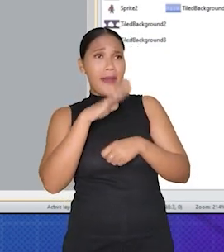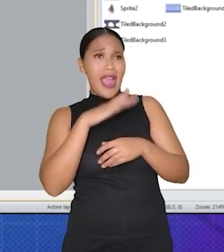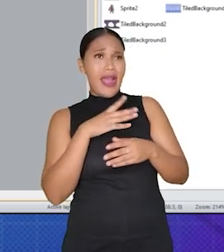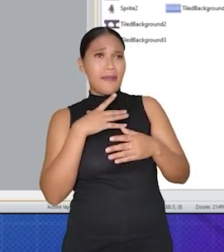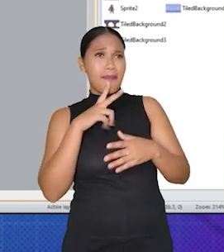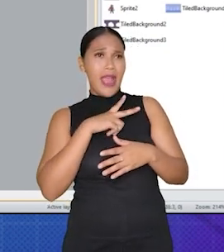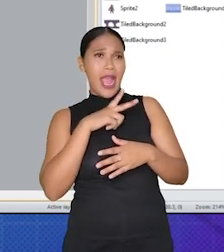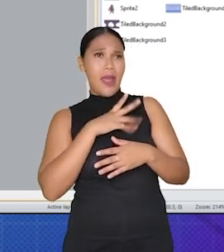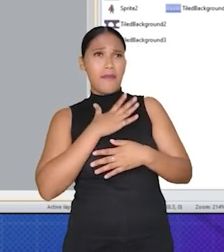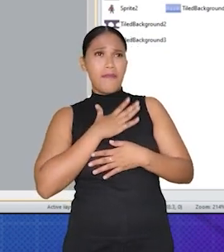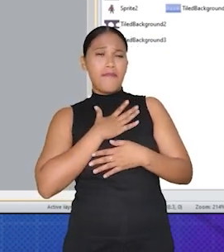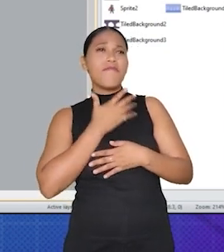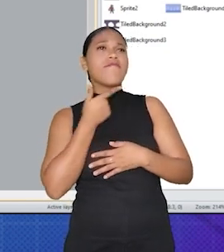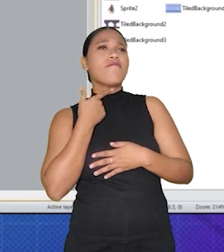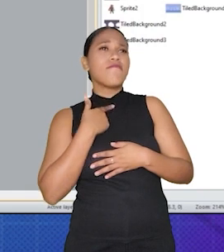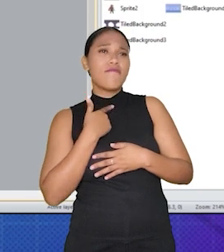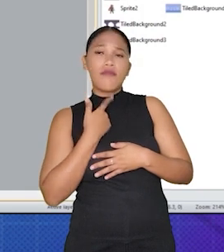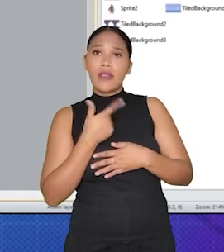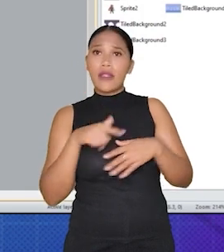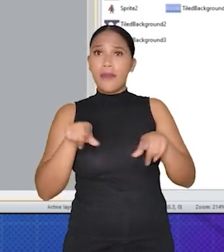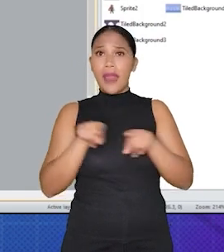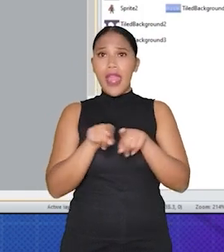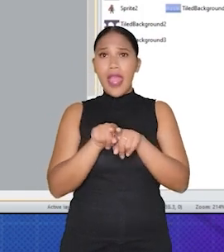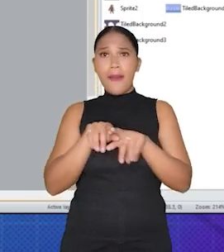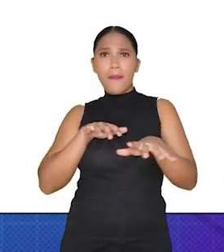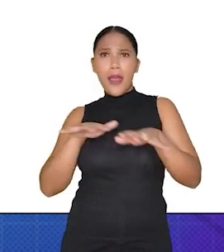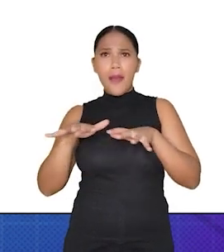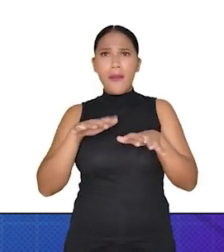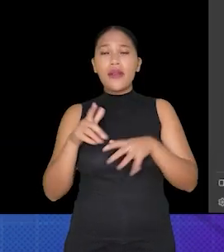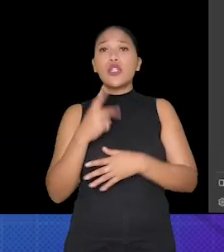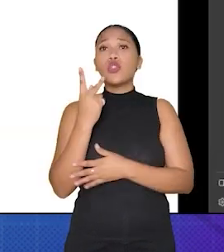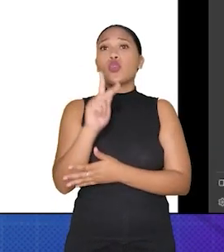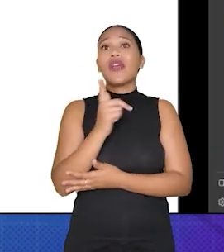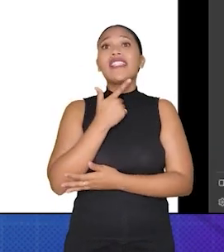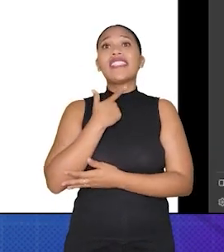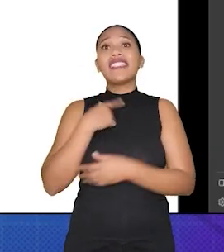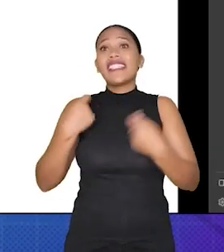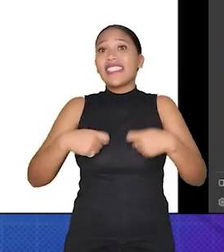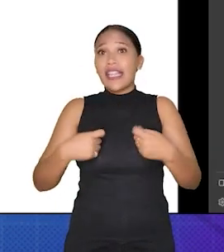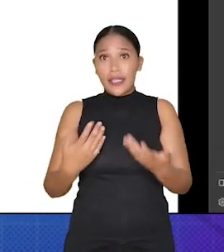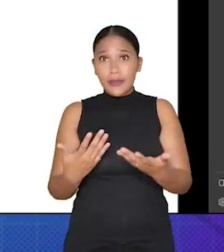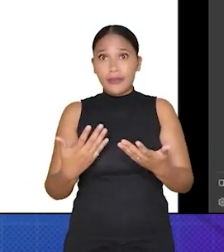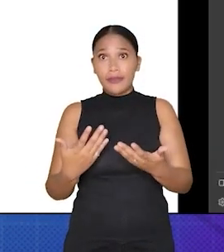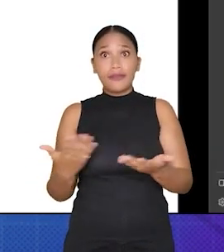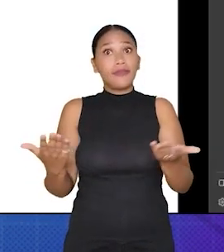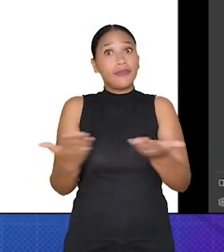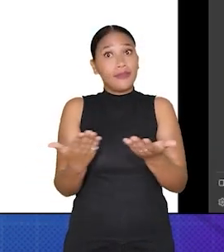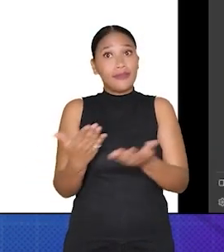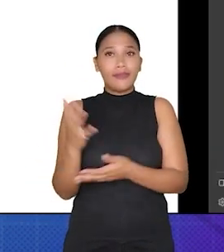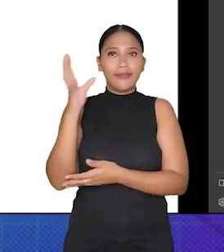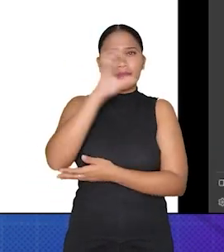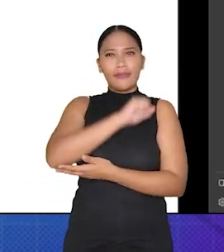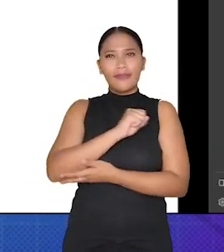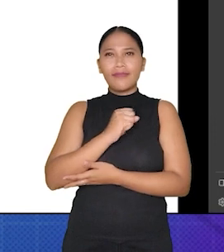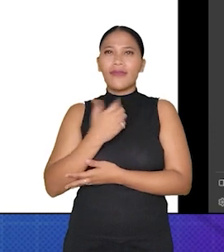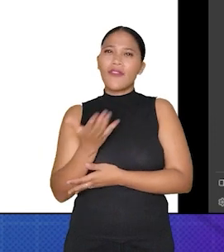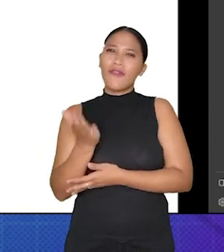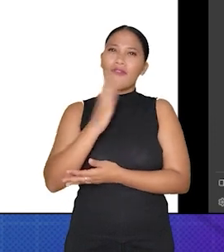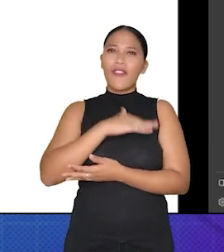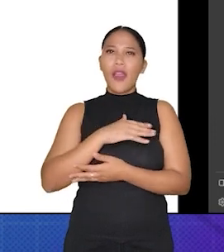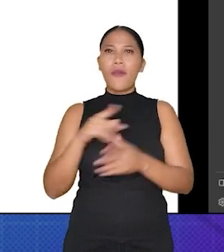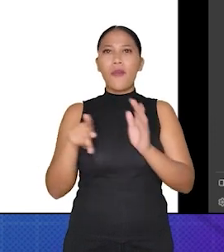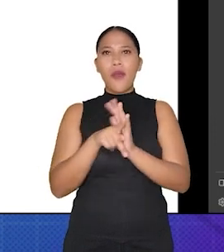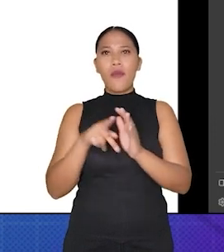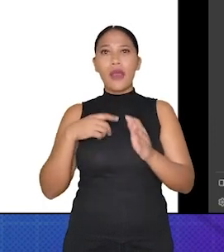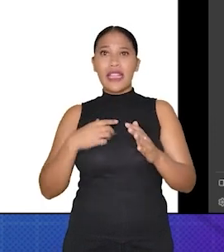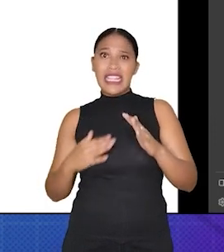e personalizar as propriedades do objeto e da animação para atender às suas necessidades. Agora, nós vamos aprender a adicionar